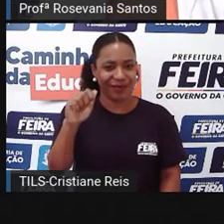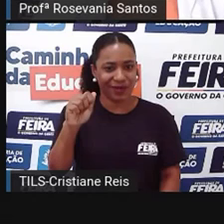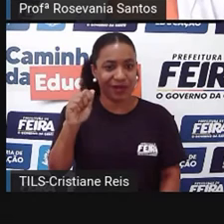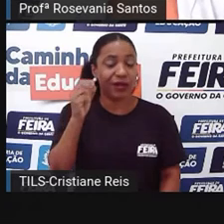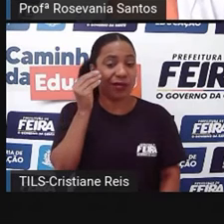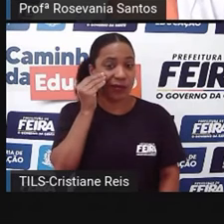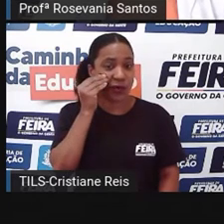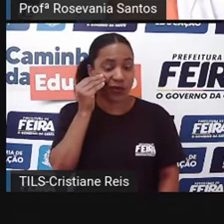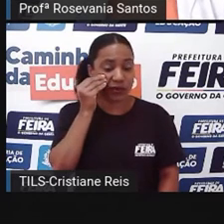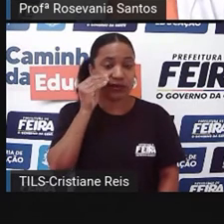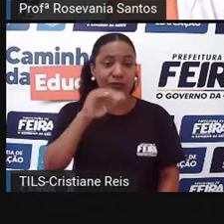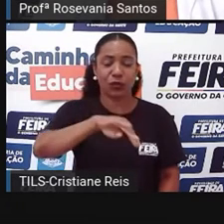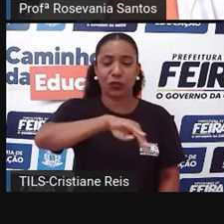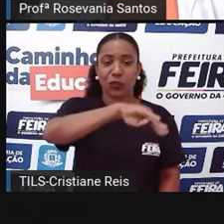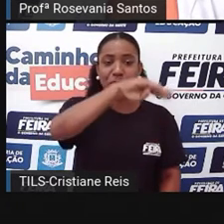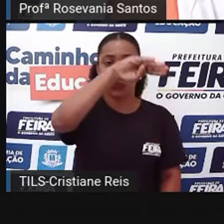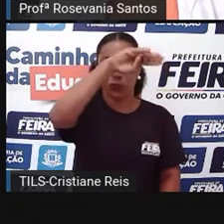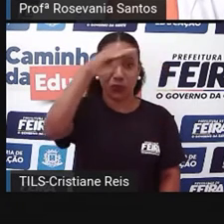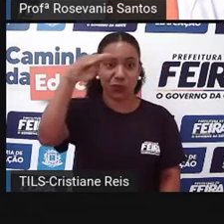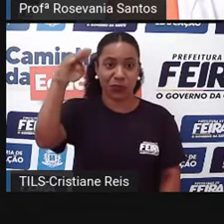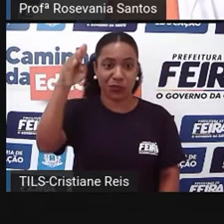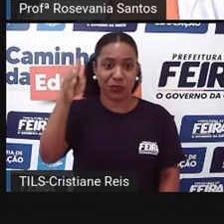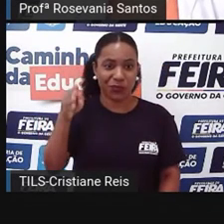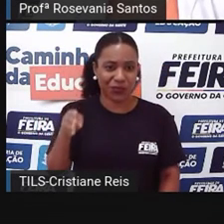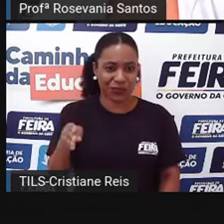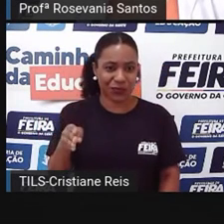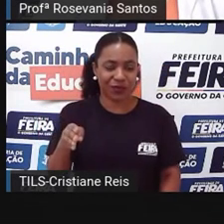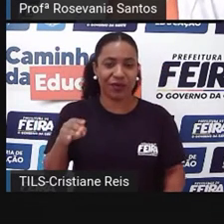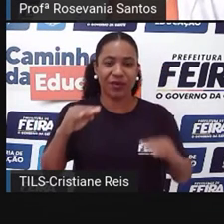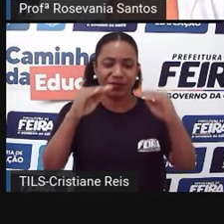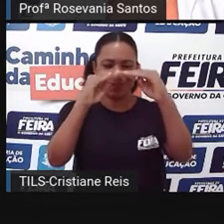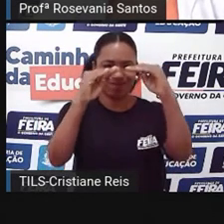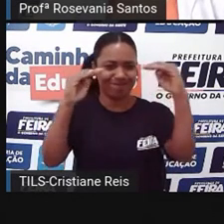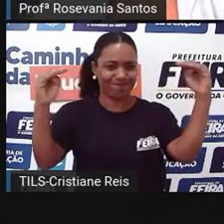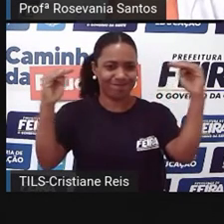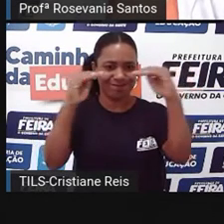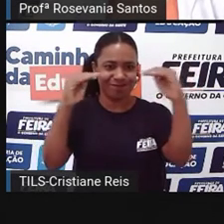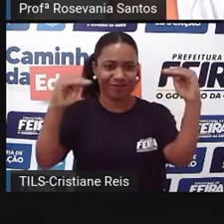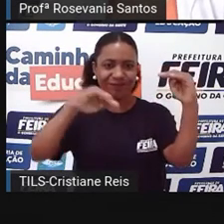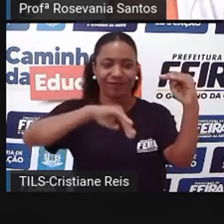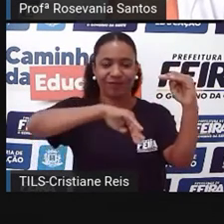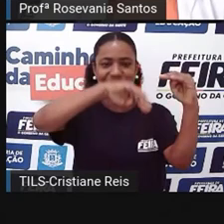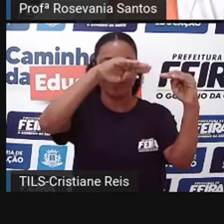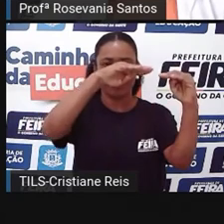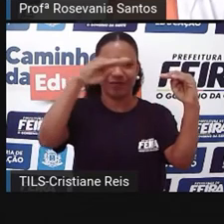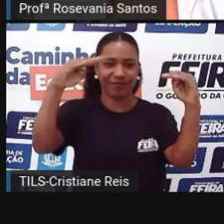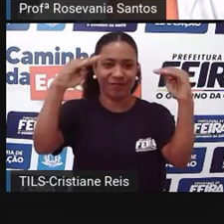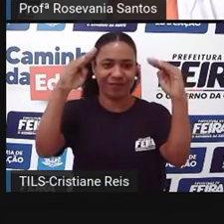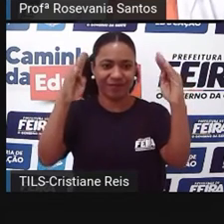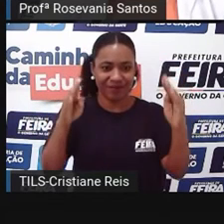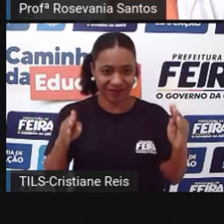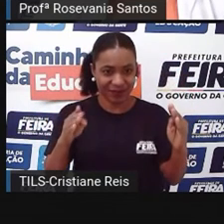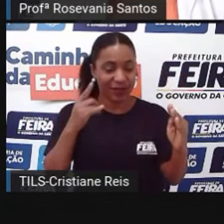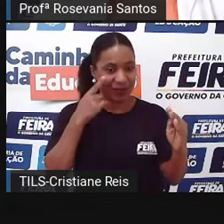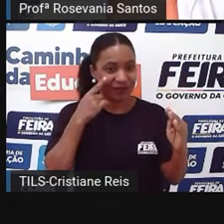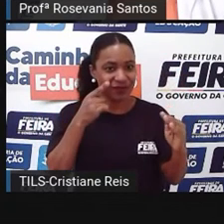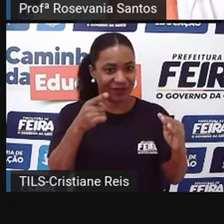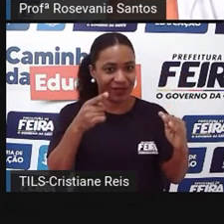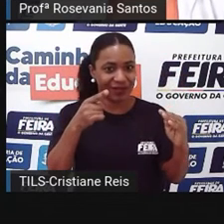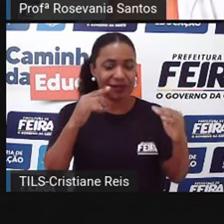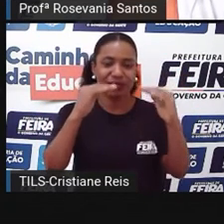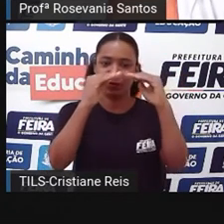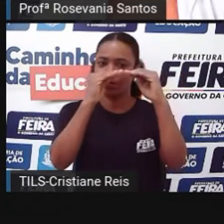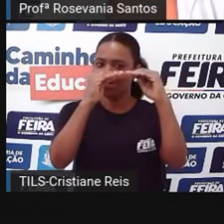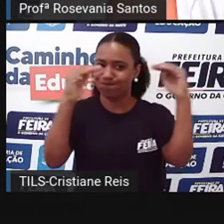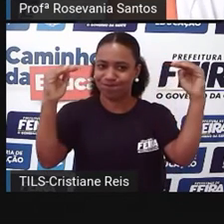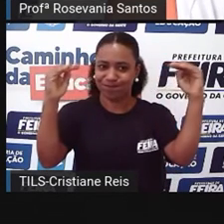relevo dele, né, o planalto, e ele é, o topo é bem aplanado mesmo, né, também é chamado de altiplano, ou seja, né, alto